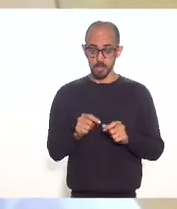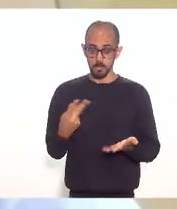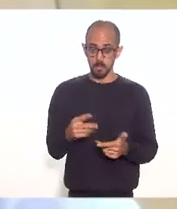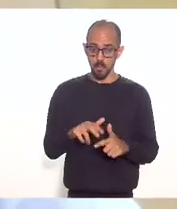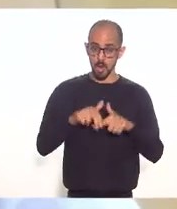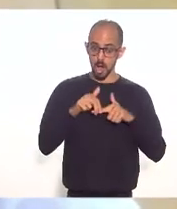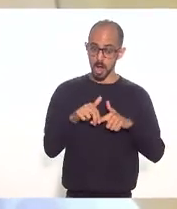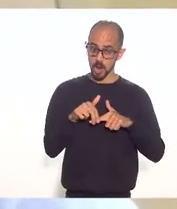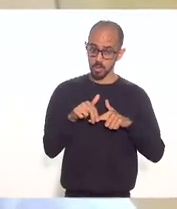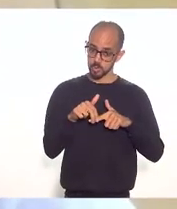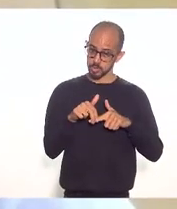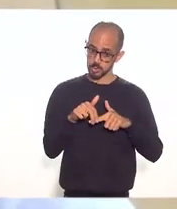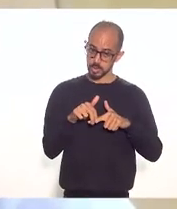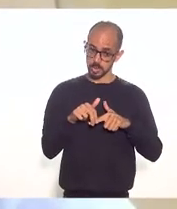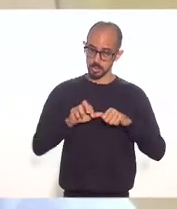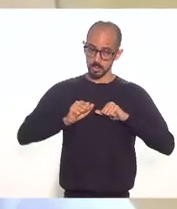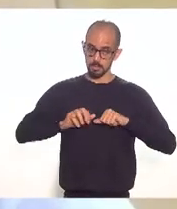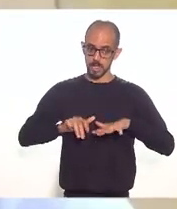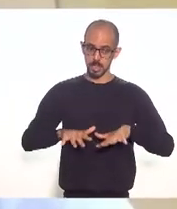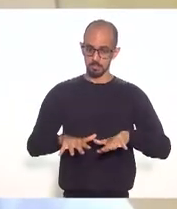pandemia,